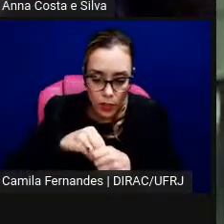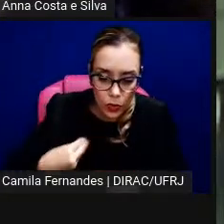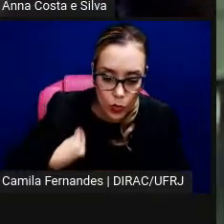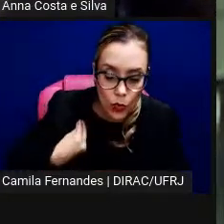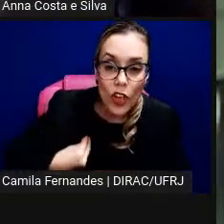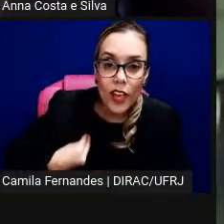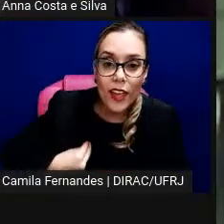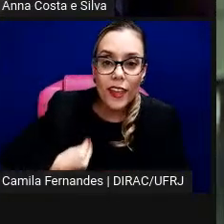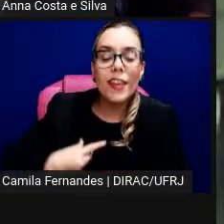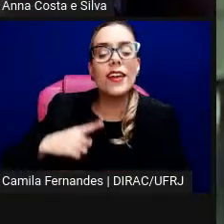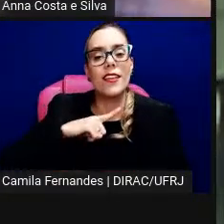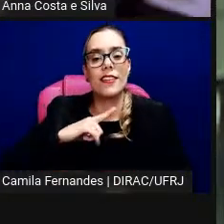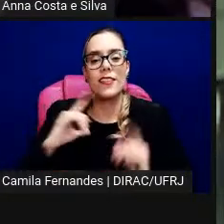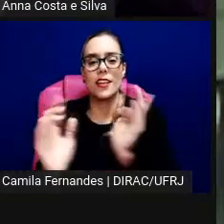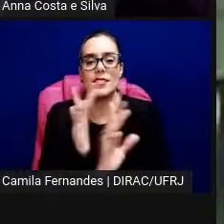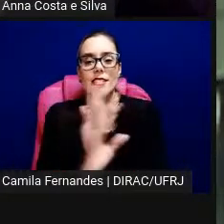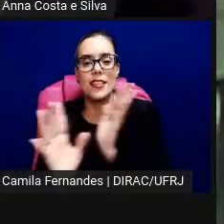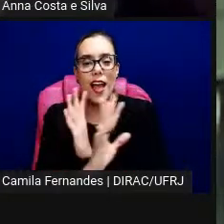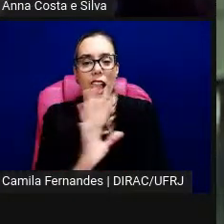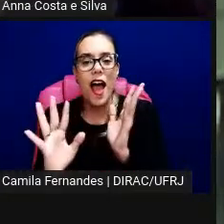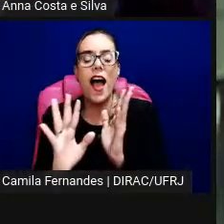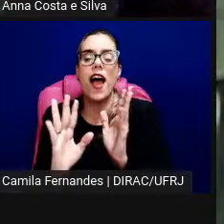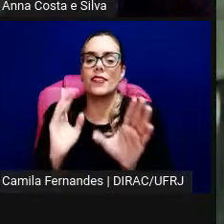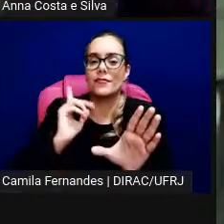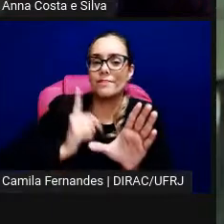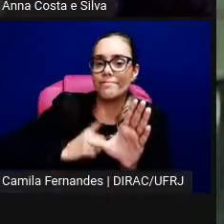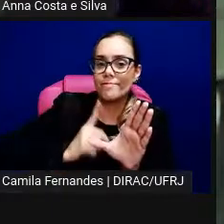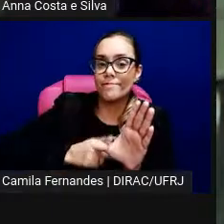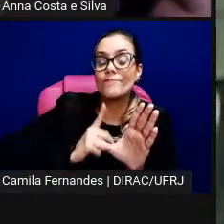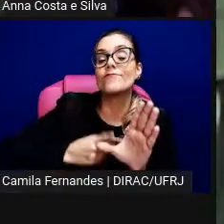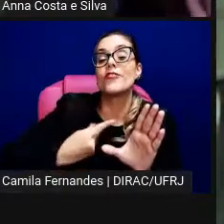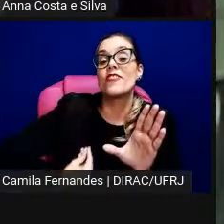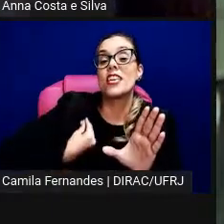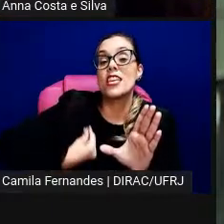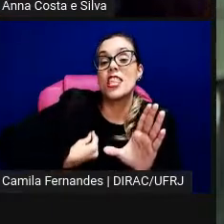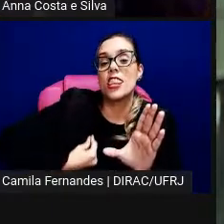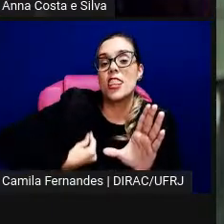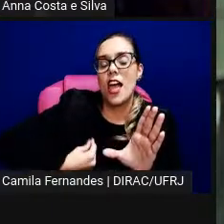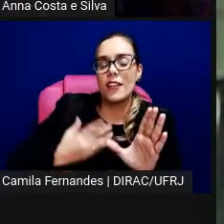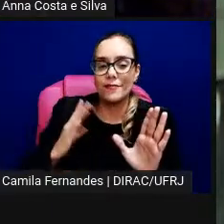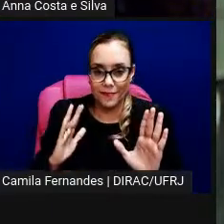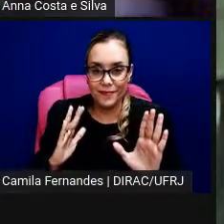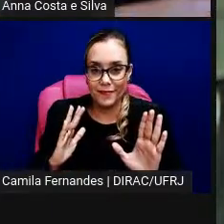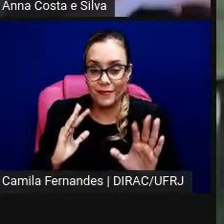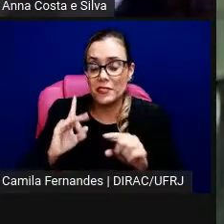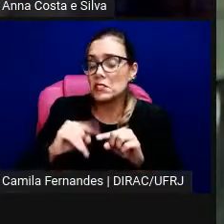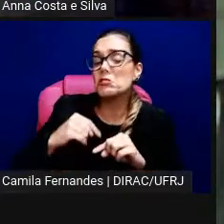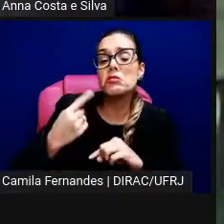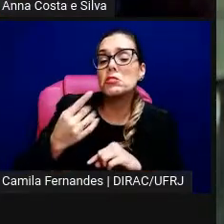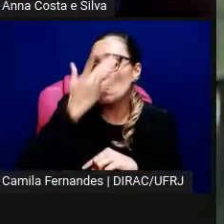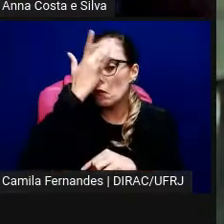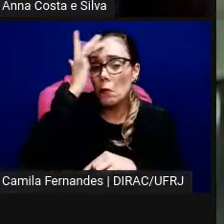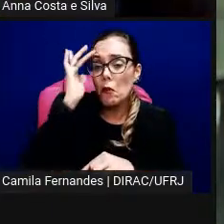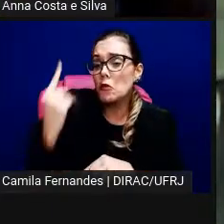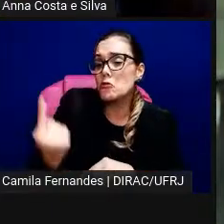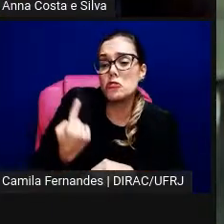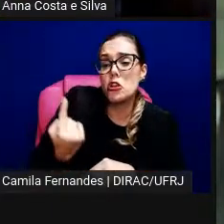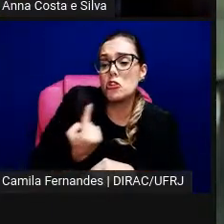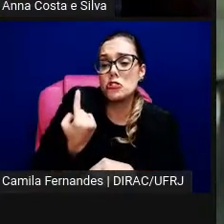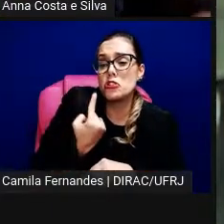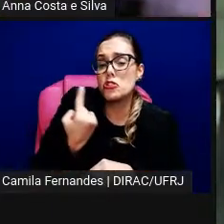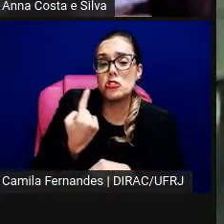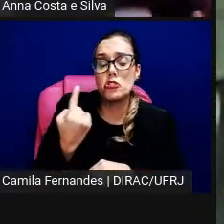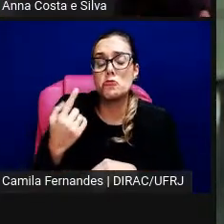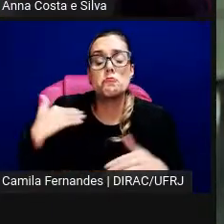para ir, e quando ela acaba, as pessoas acabam sozinhas num outro espaço, então é uma experiência de deslocamento